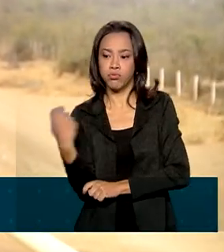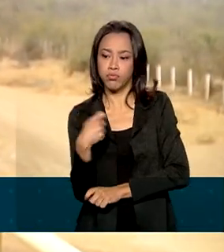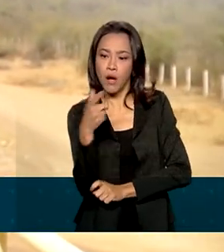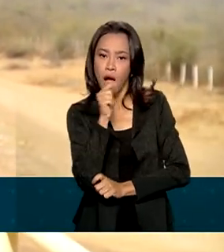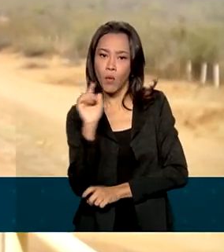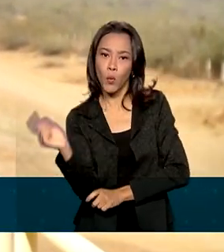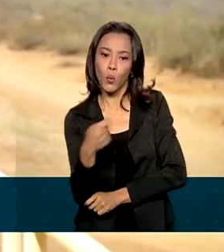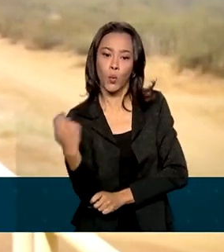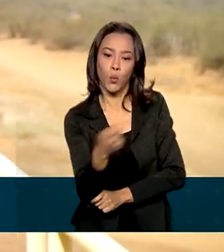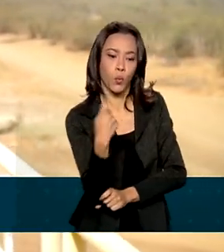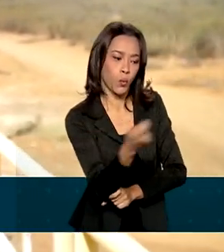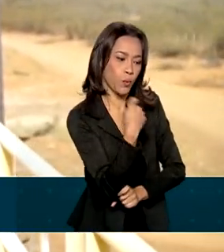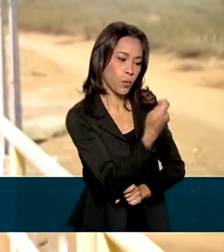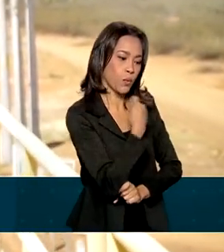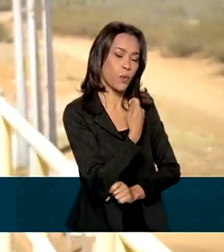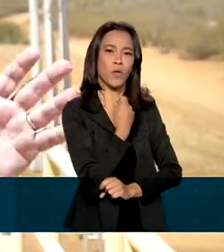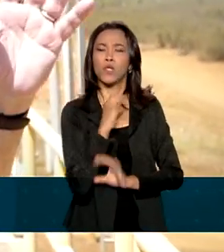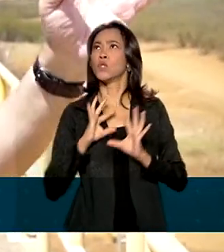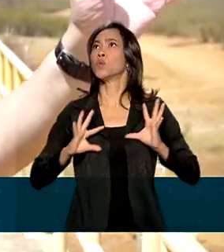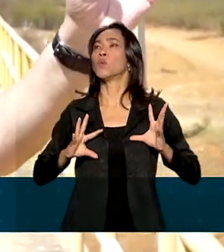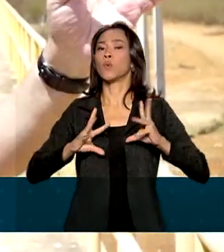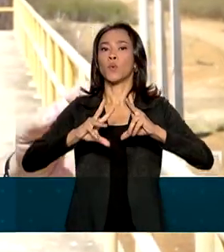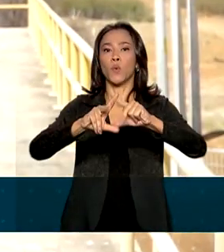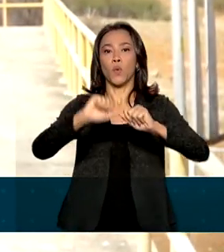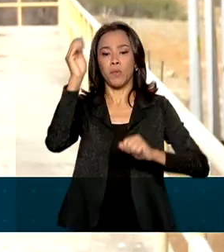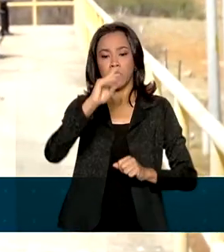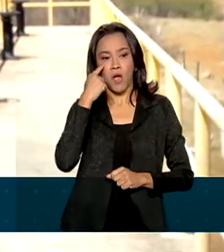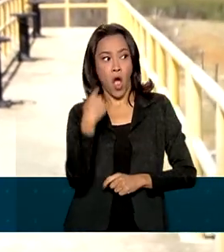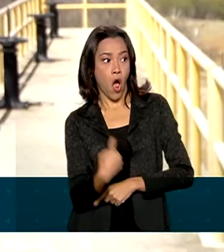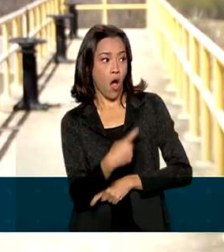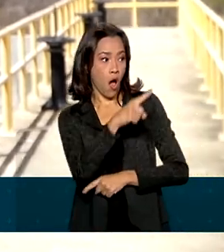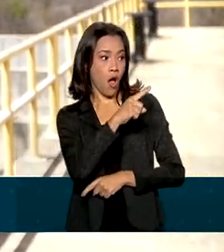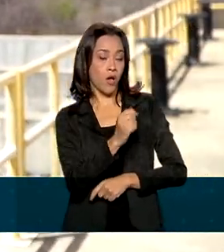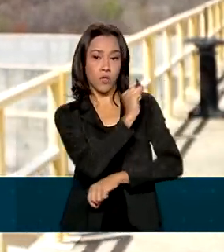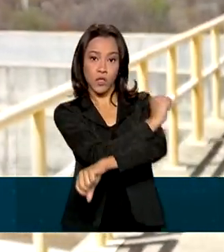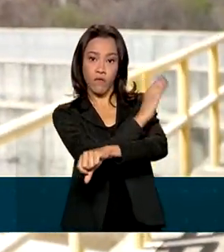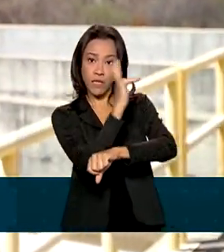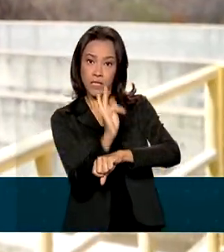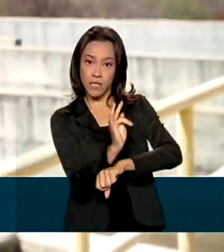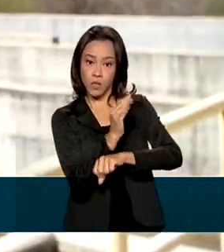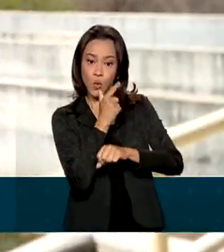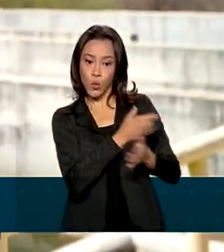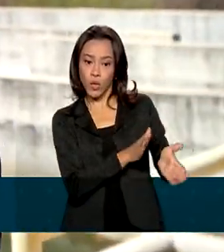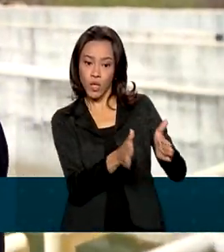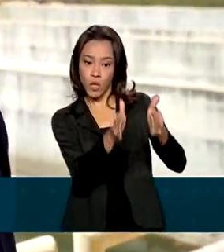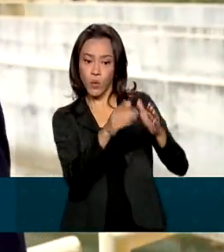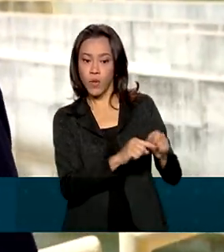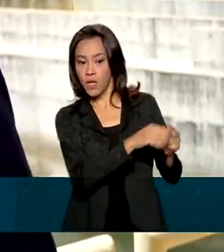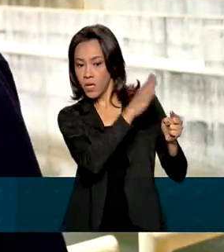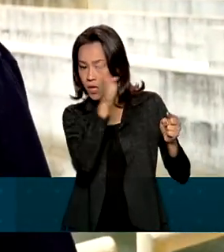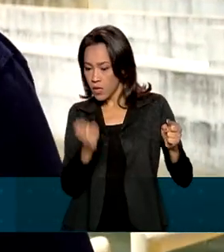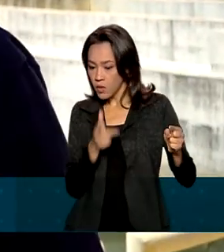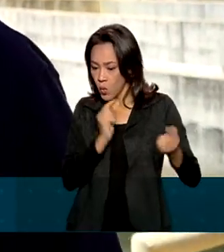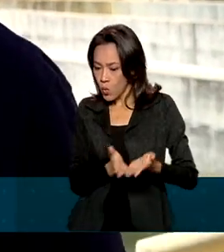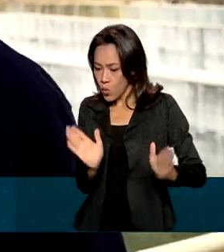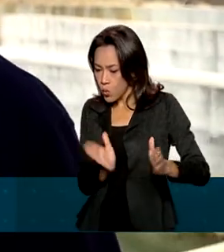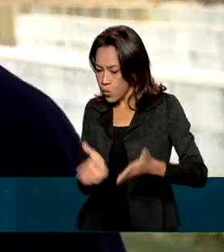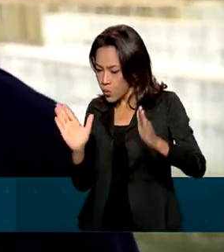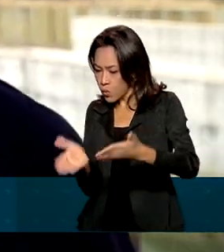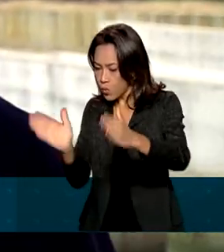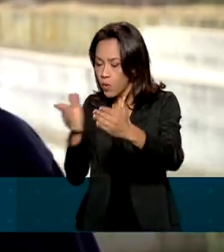irrigados em todo o país. Ali está o Rio São Francisco e aqui está o canal de mais de 48